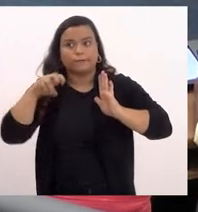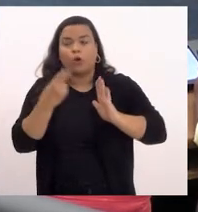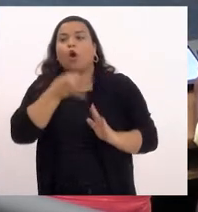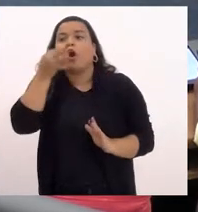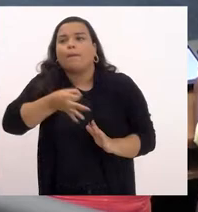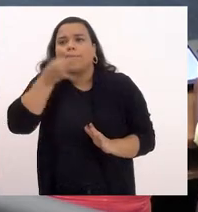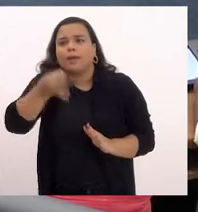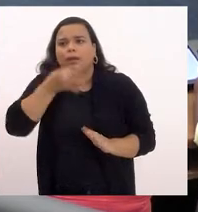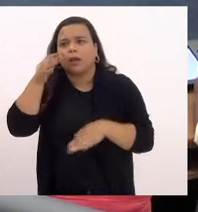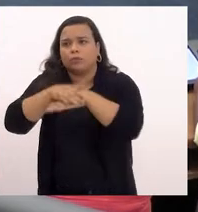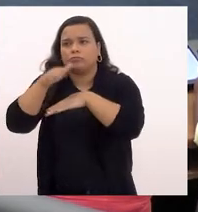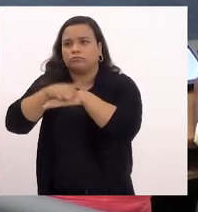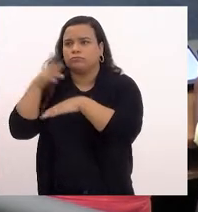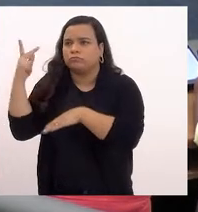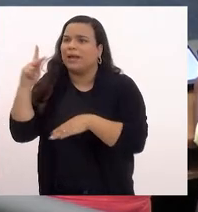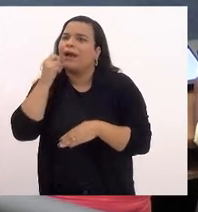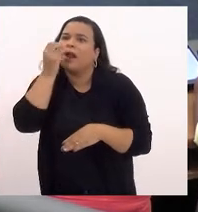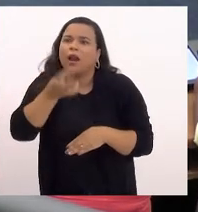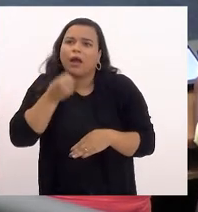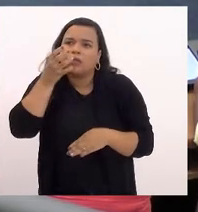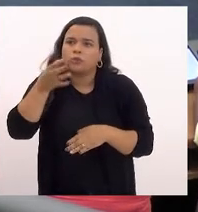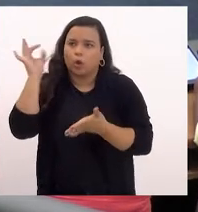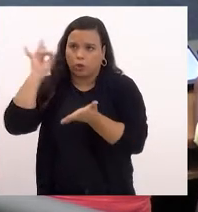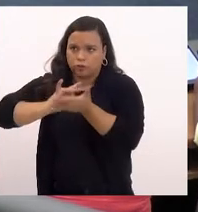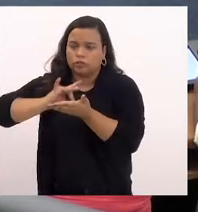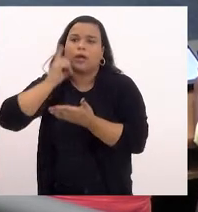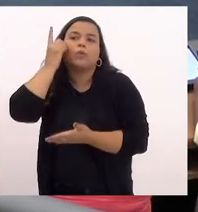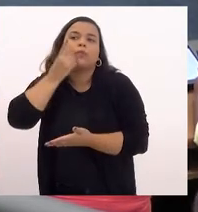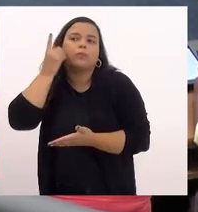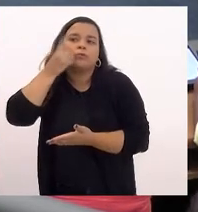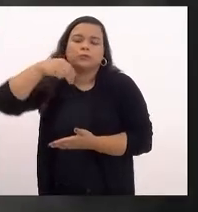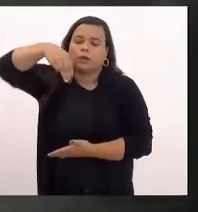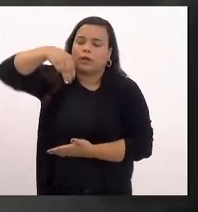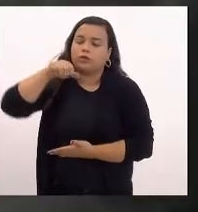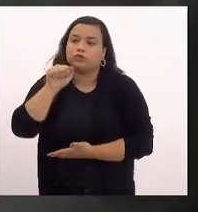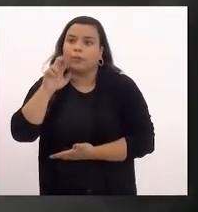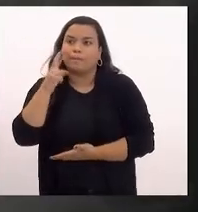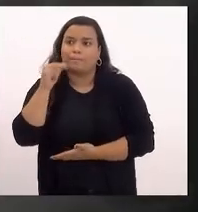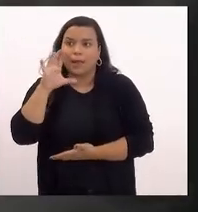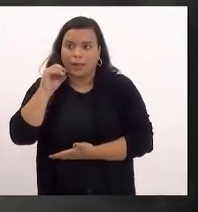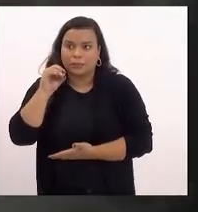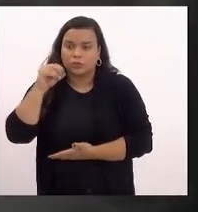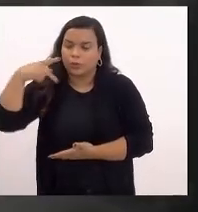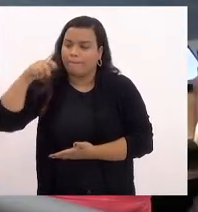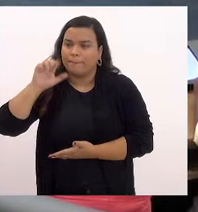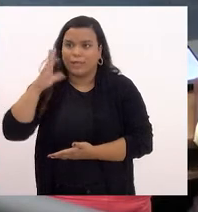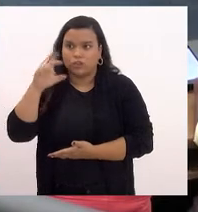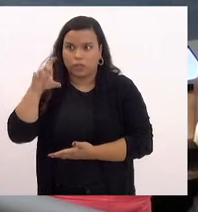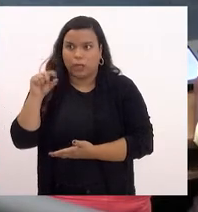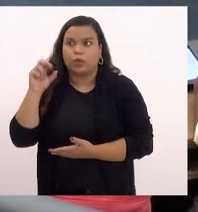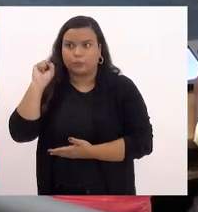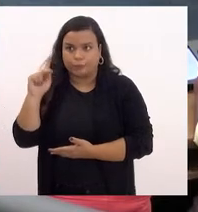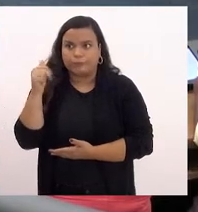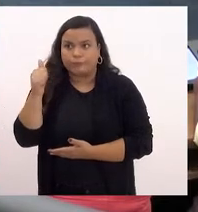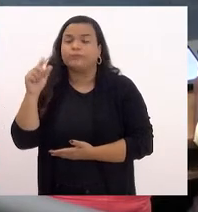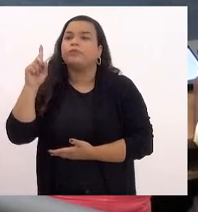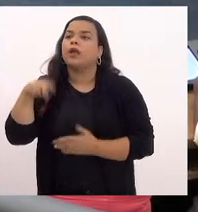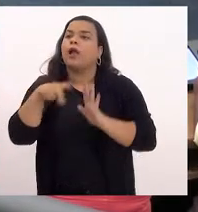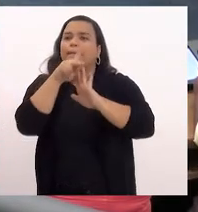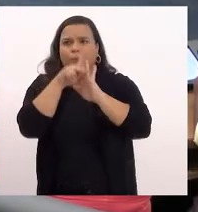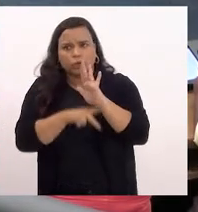do relator original, deputado Márcio Pacheco. E é um projeto